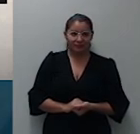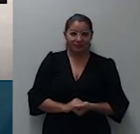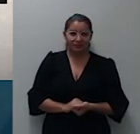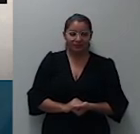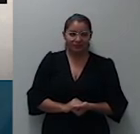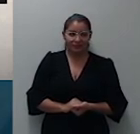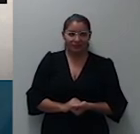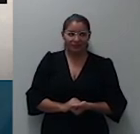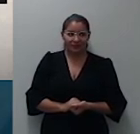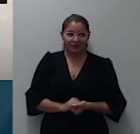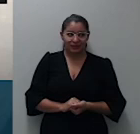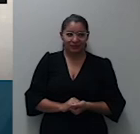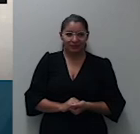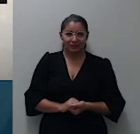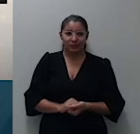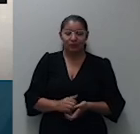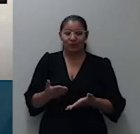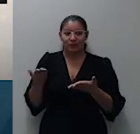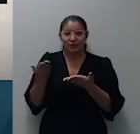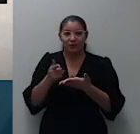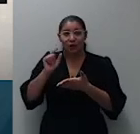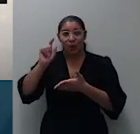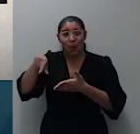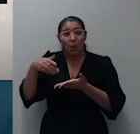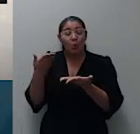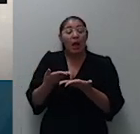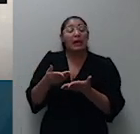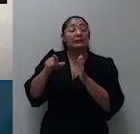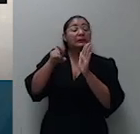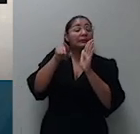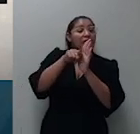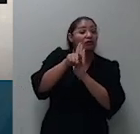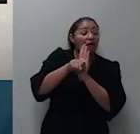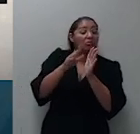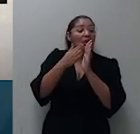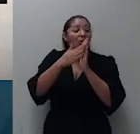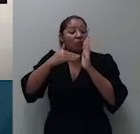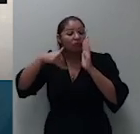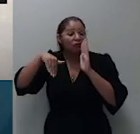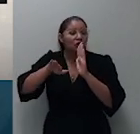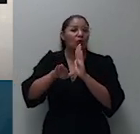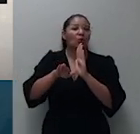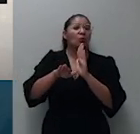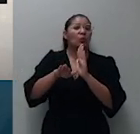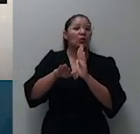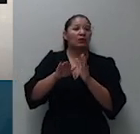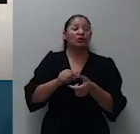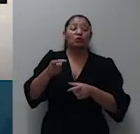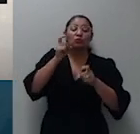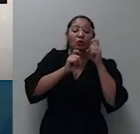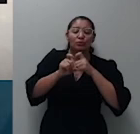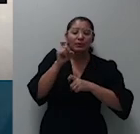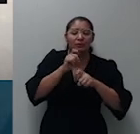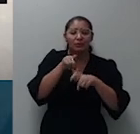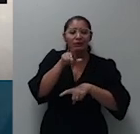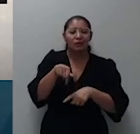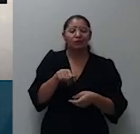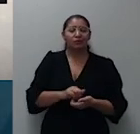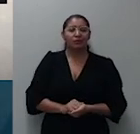civil e aí dá as hipóteses exclui-se do usufruto e administração dos pais